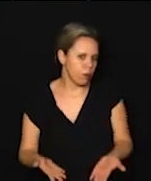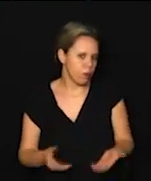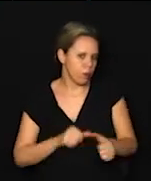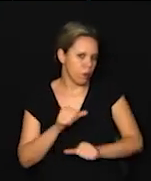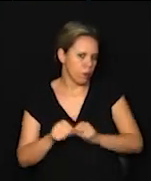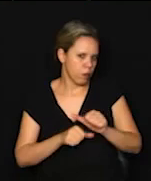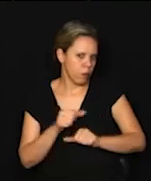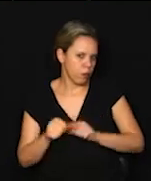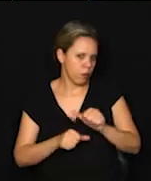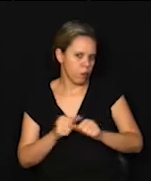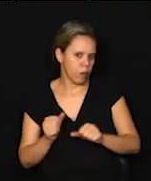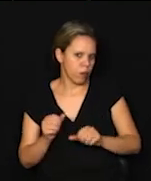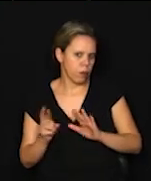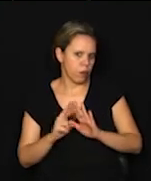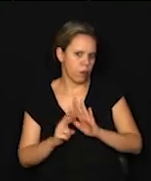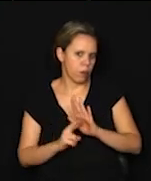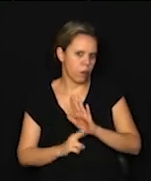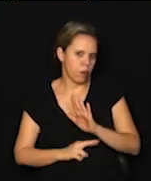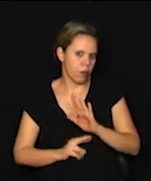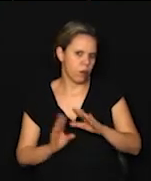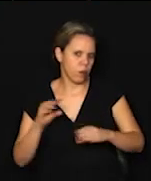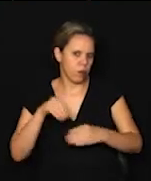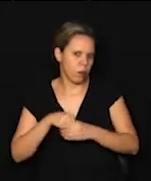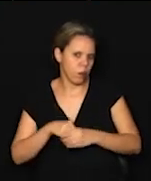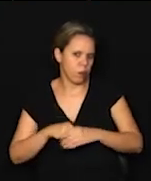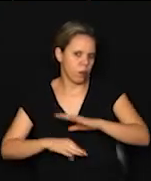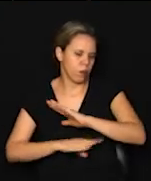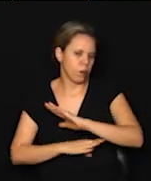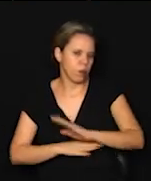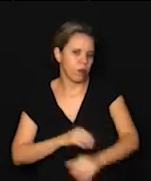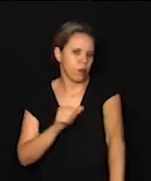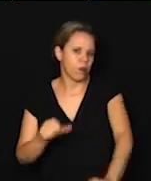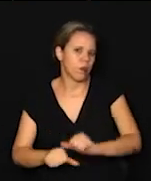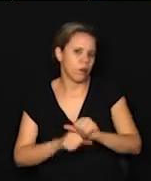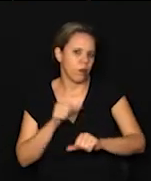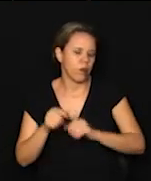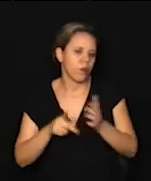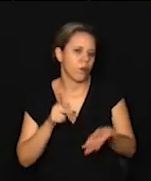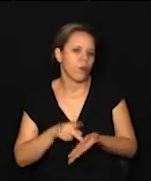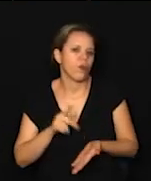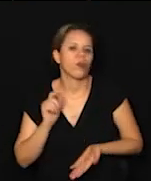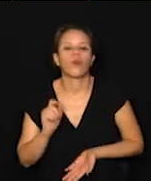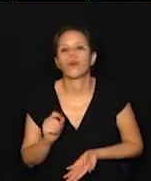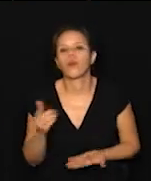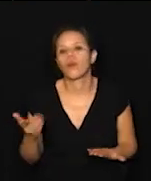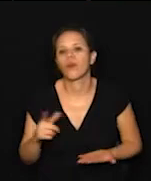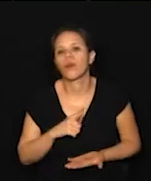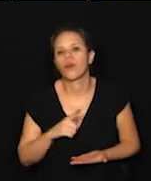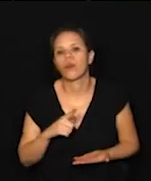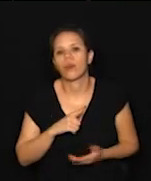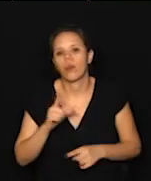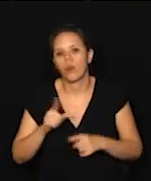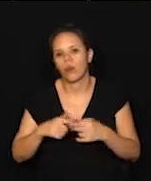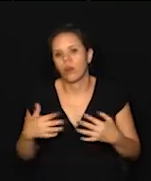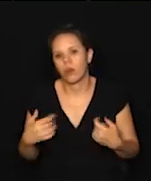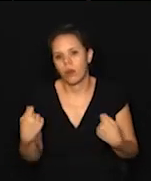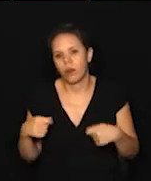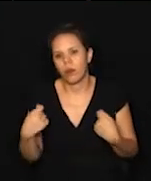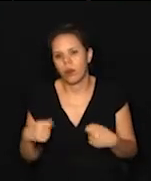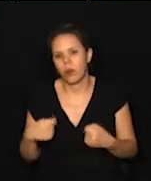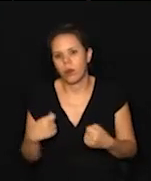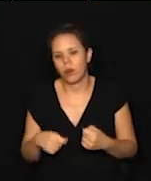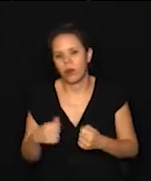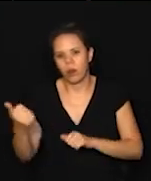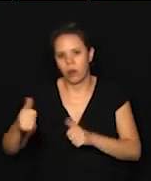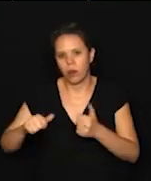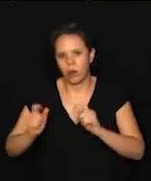mudança no regimento interno da Câmara. Essa mudança é na verdade o quê? Hoje nós temos as matérias que precisam passar